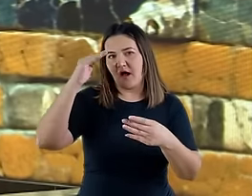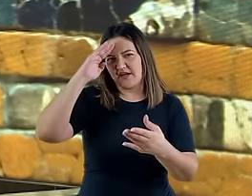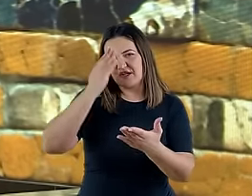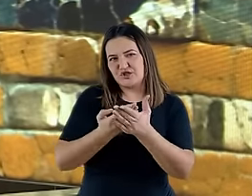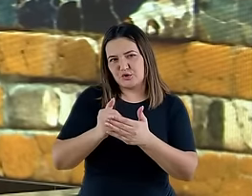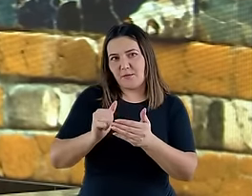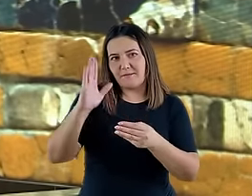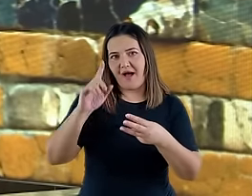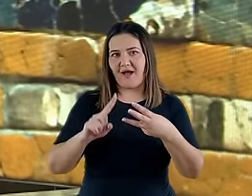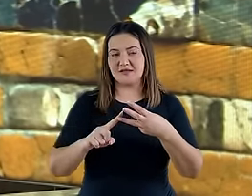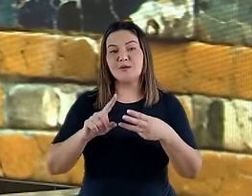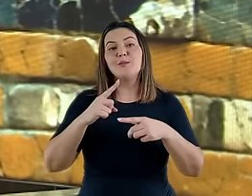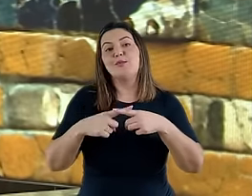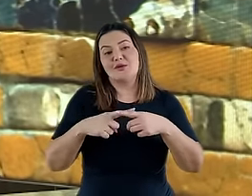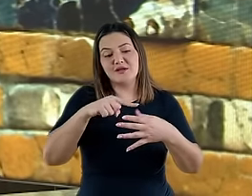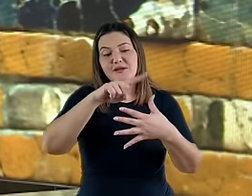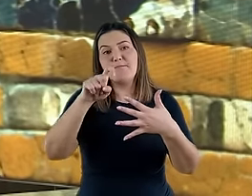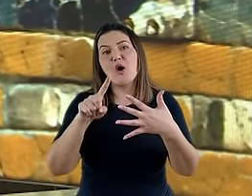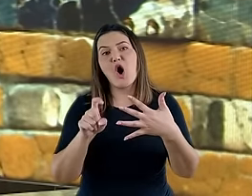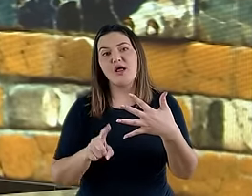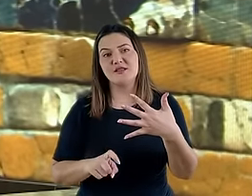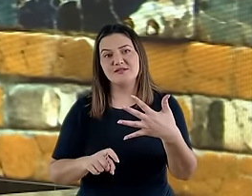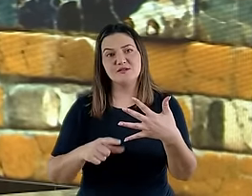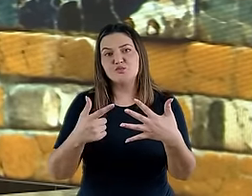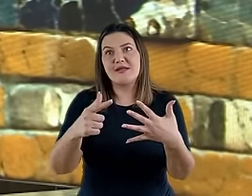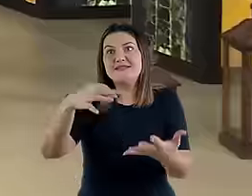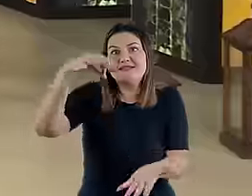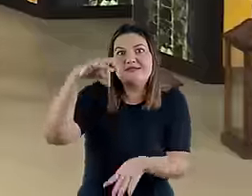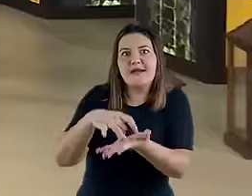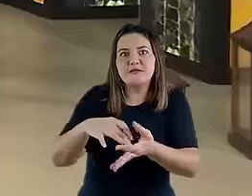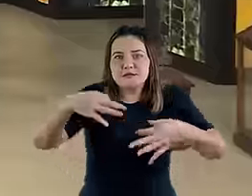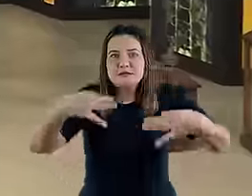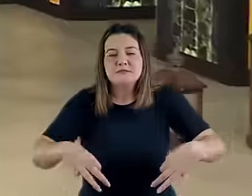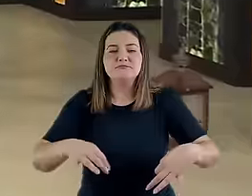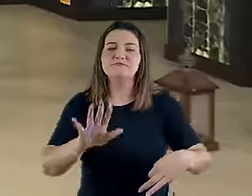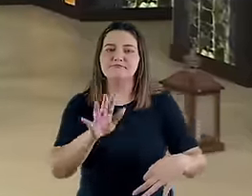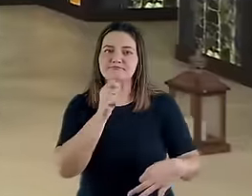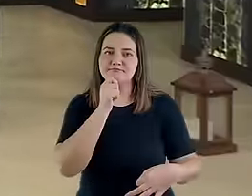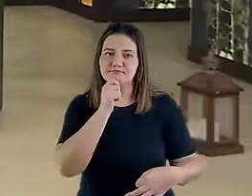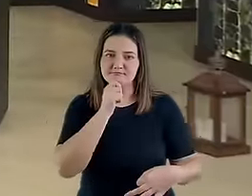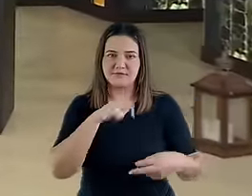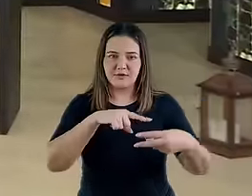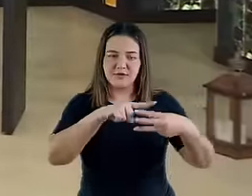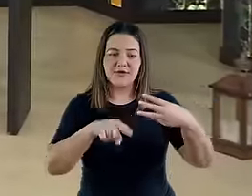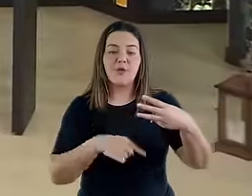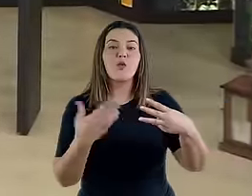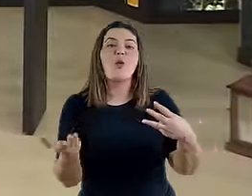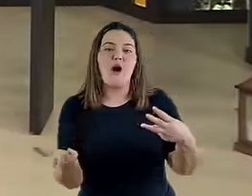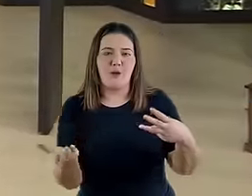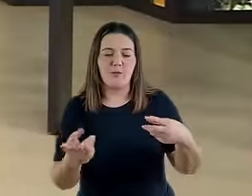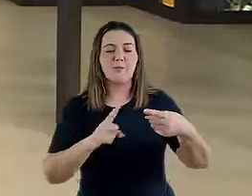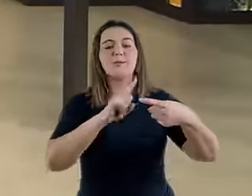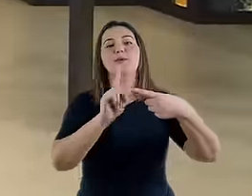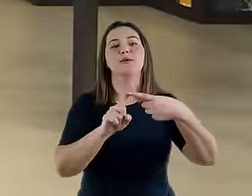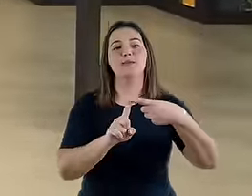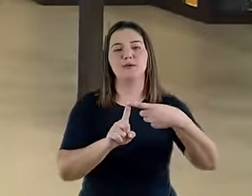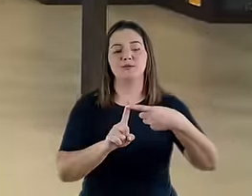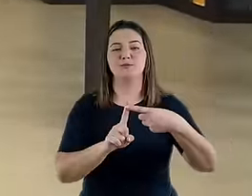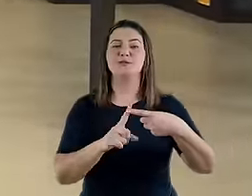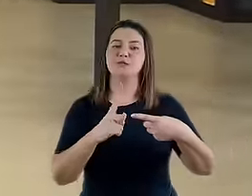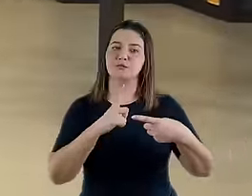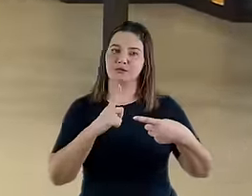hipóteses, não são certezas absolutas, ok? Então, eu vou falar com você quais são essas interpretações. Em primeiro lugar,